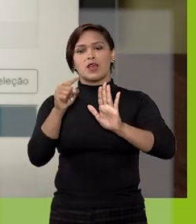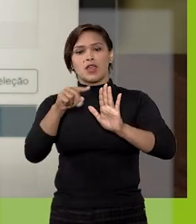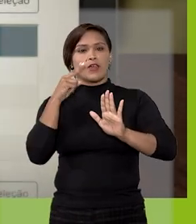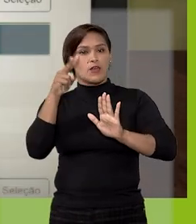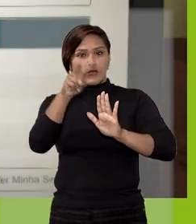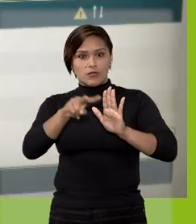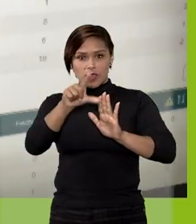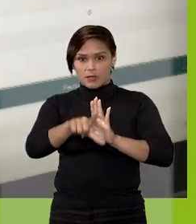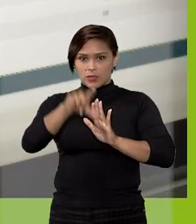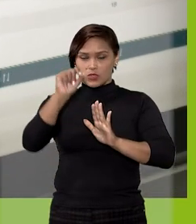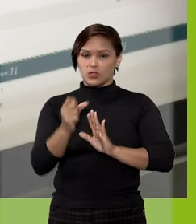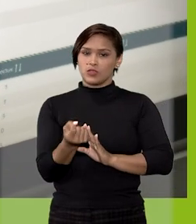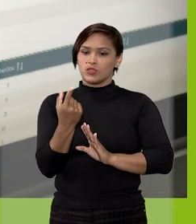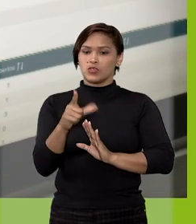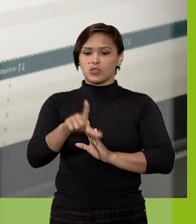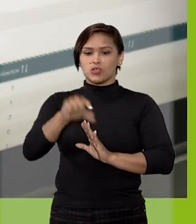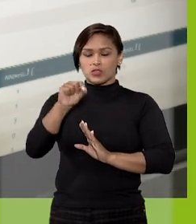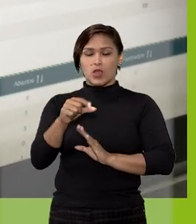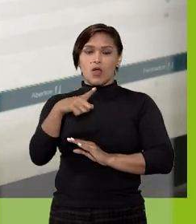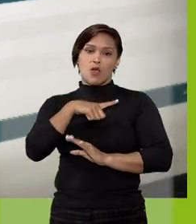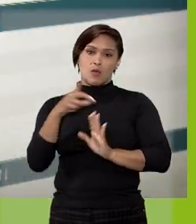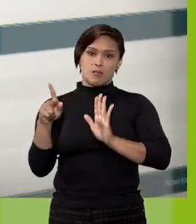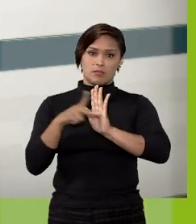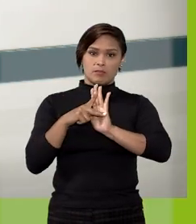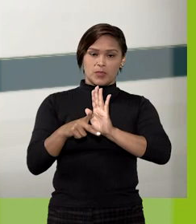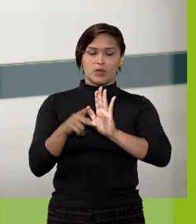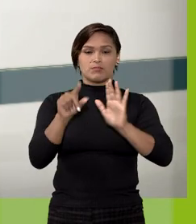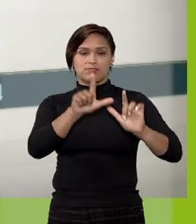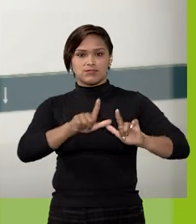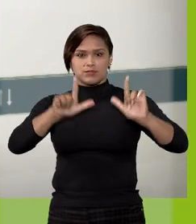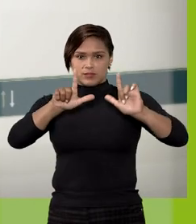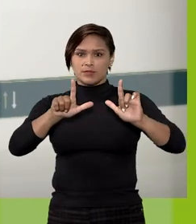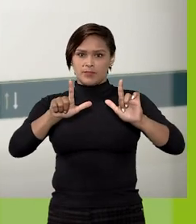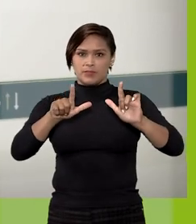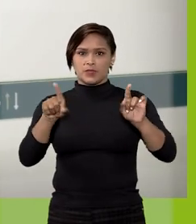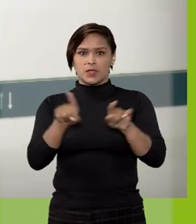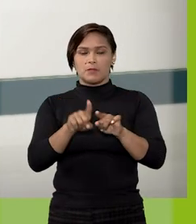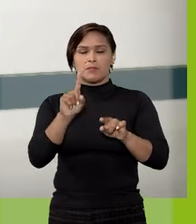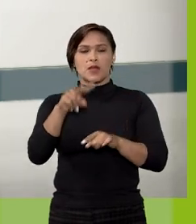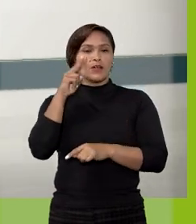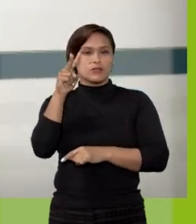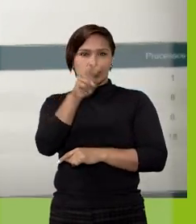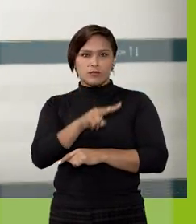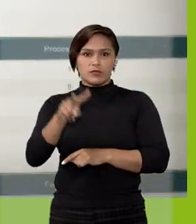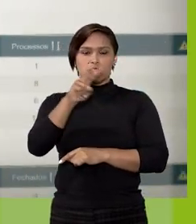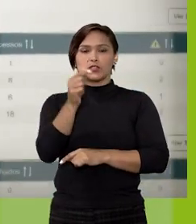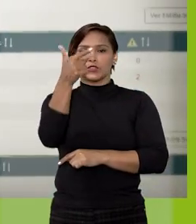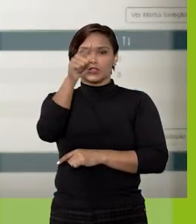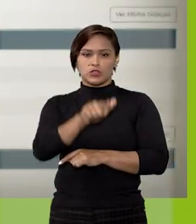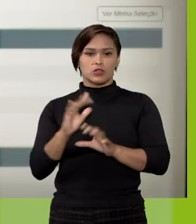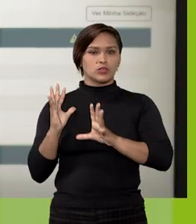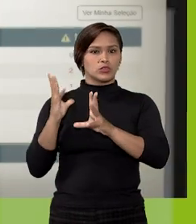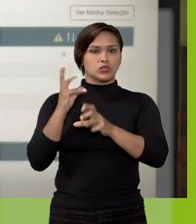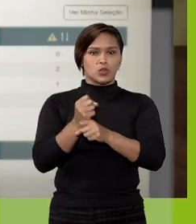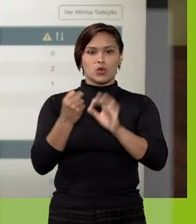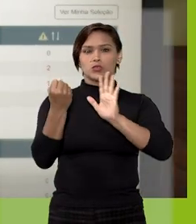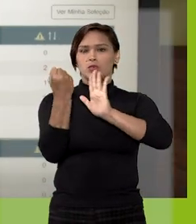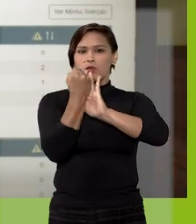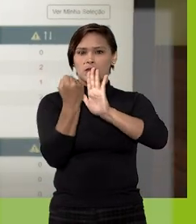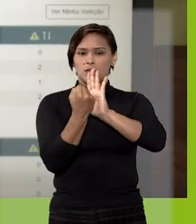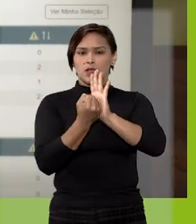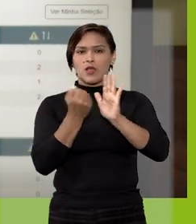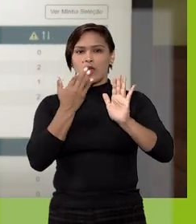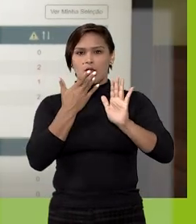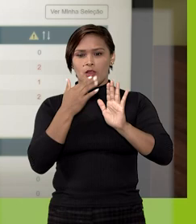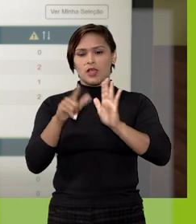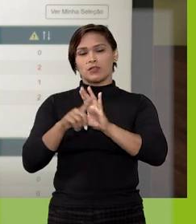seleção, somente os escolhidos por você são mostrados na tela. Para visualizar novamente todos os marcadores da